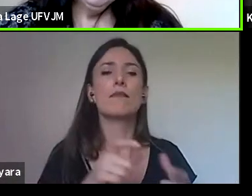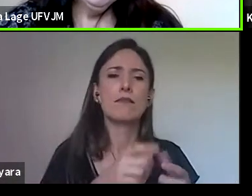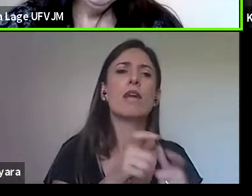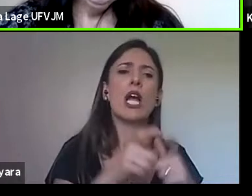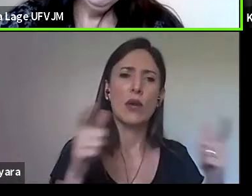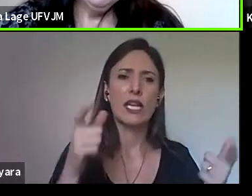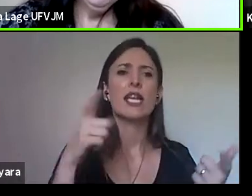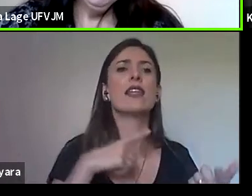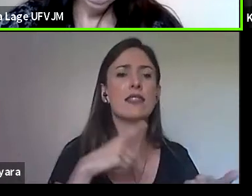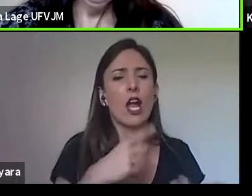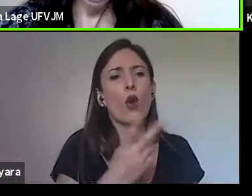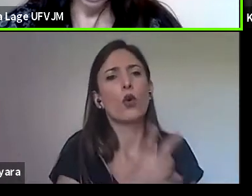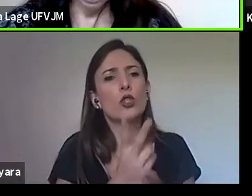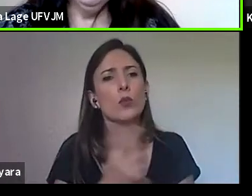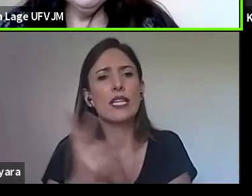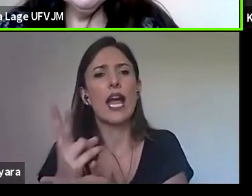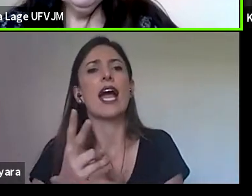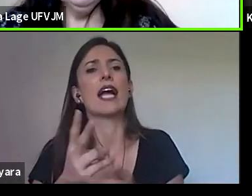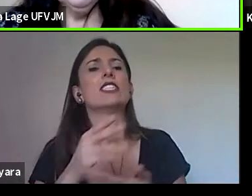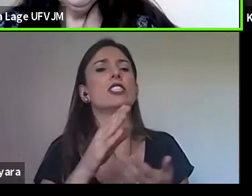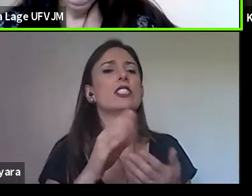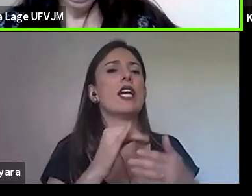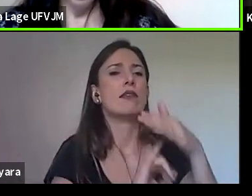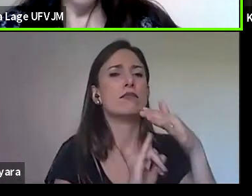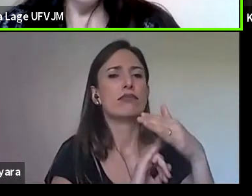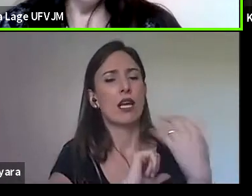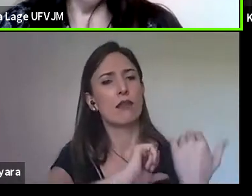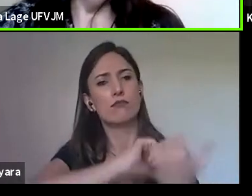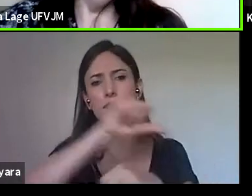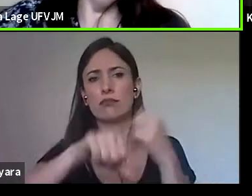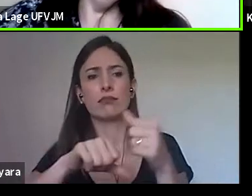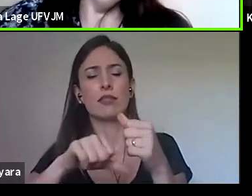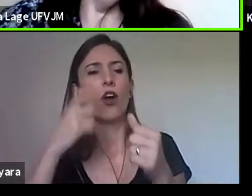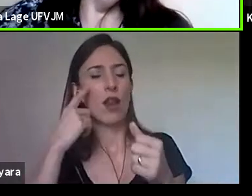tornam instituições educativas no final do século XVIII,